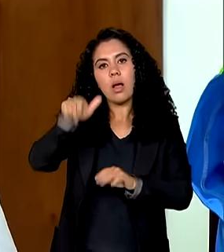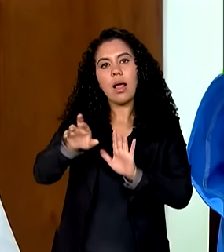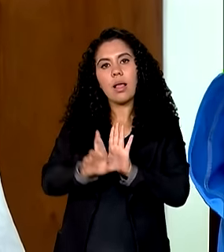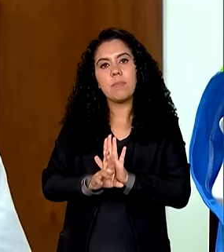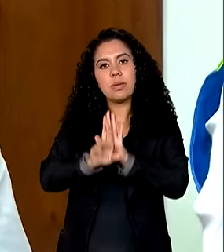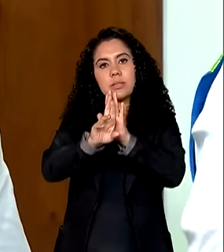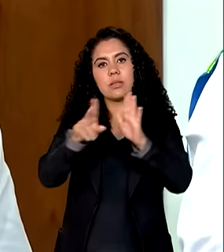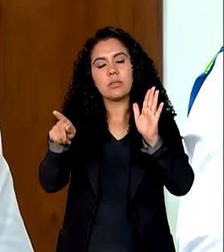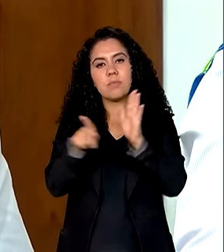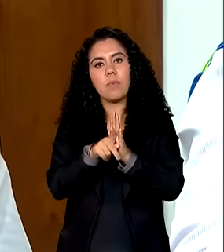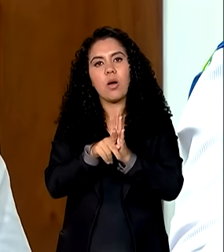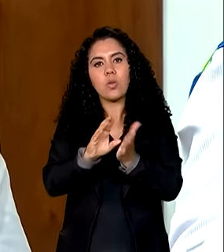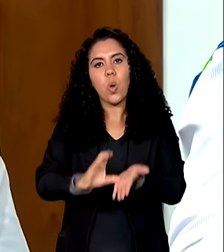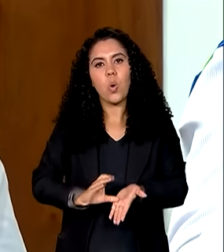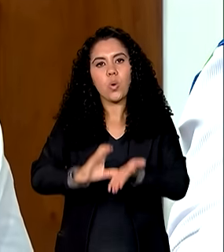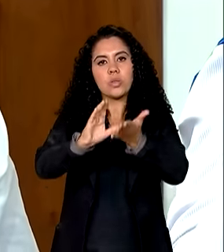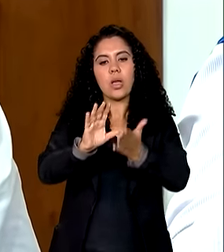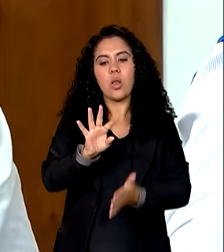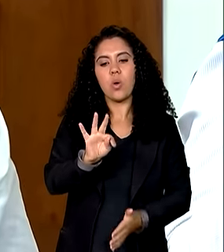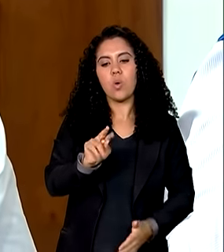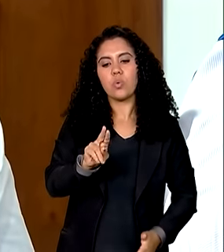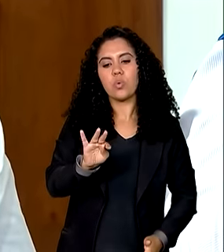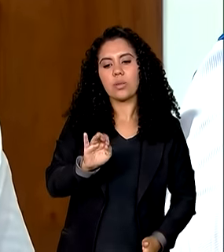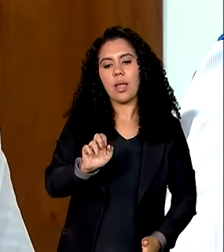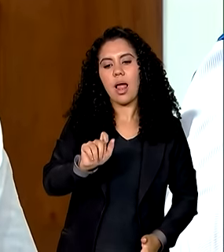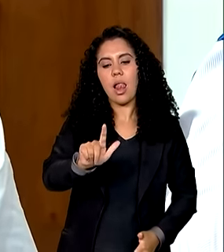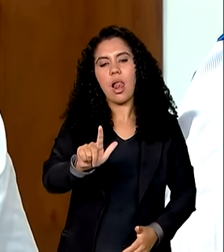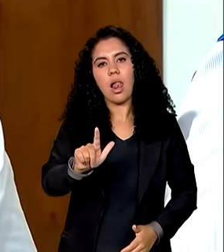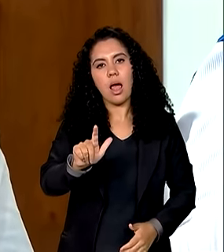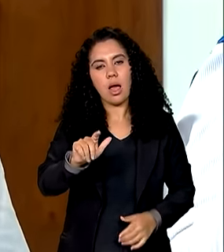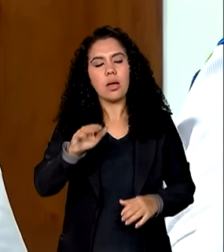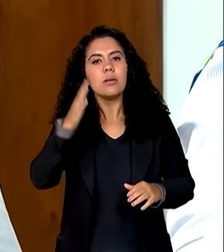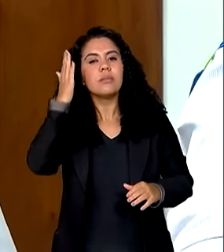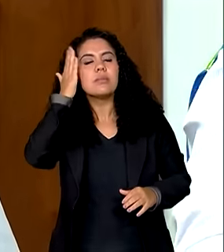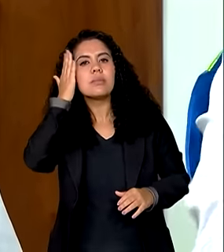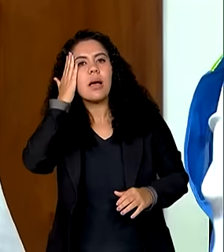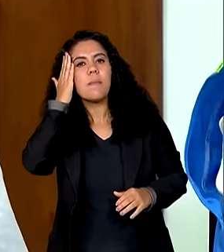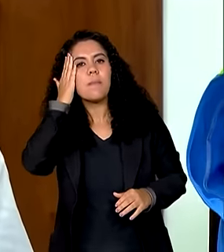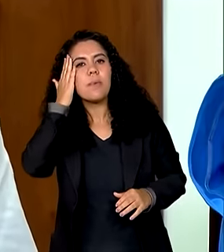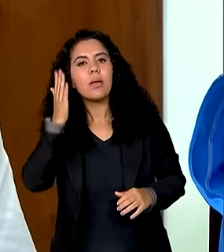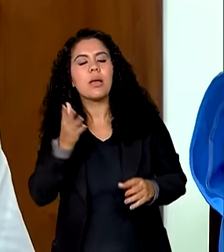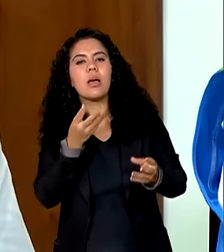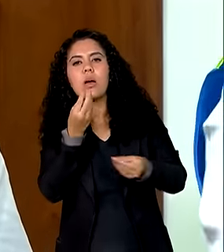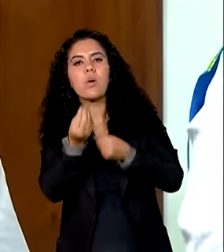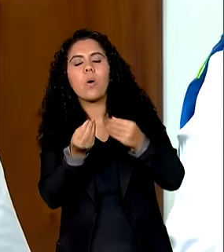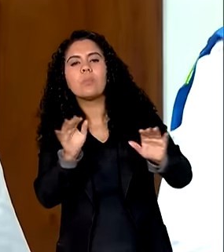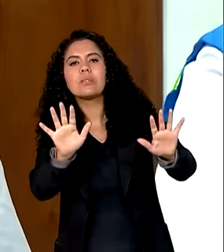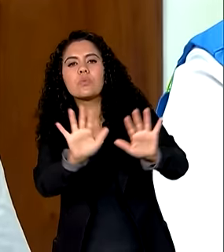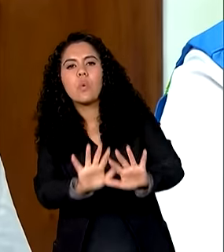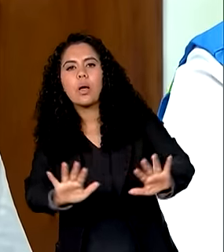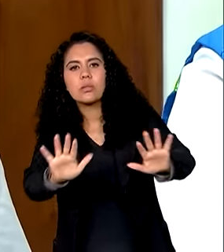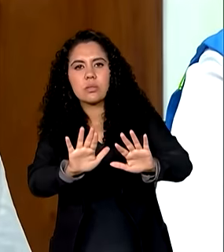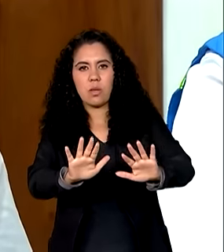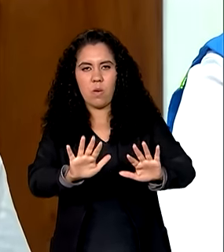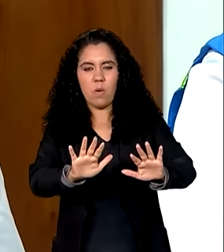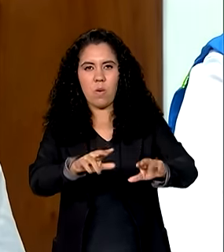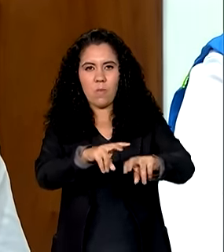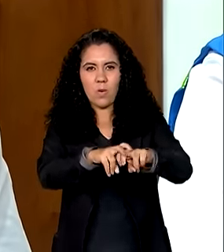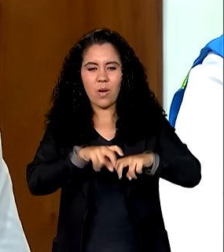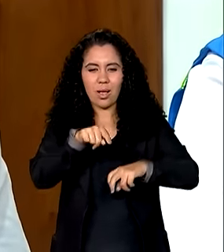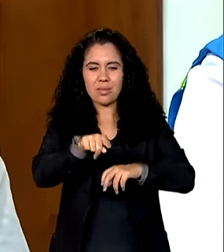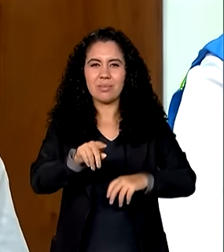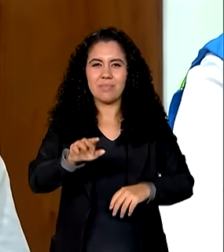de direitos para saber qual a situação de criança e adolescente diante dessa crise então há uma série de